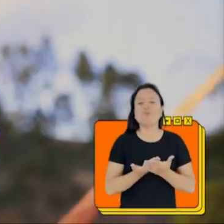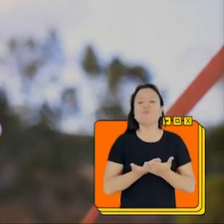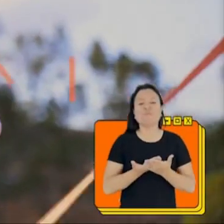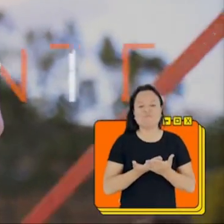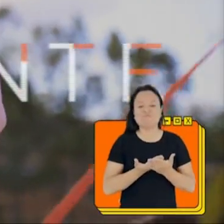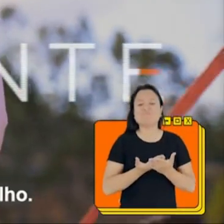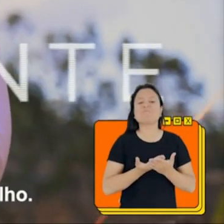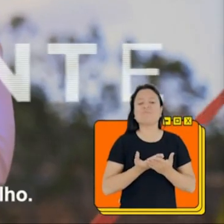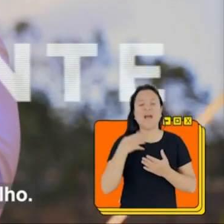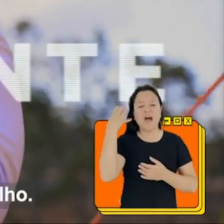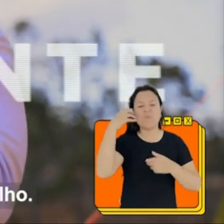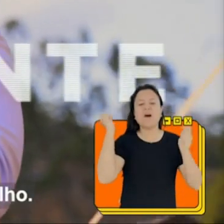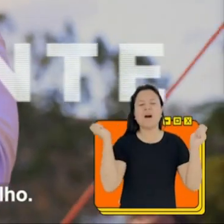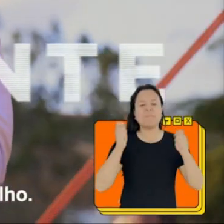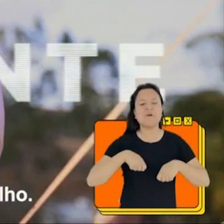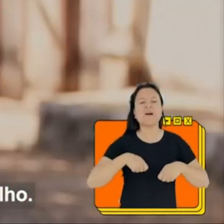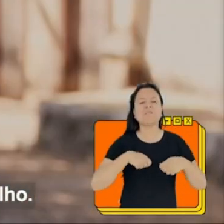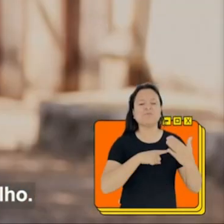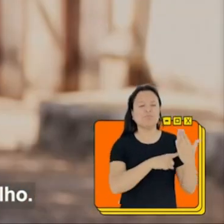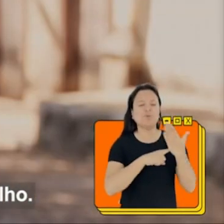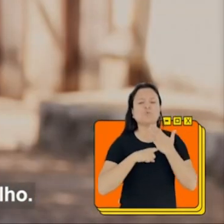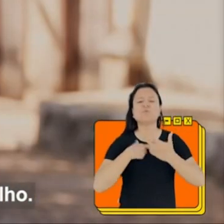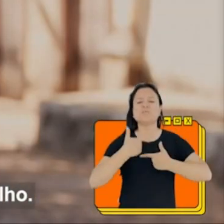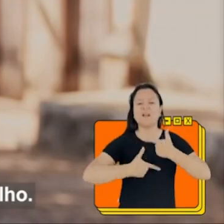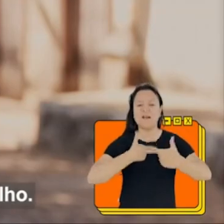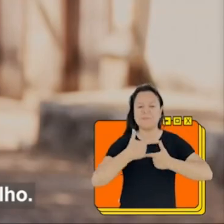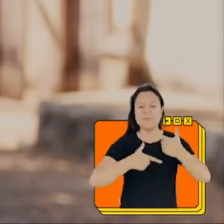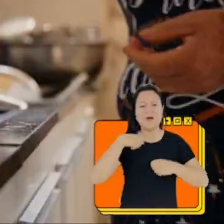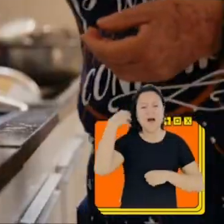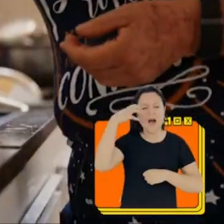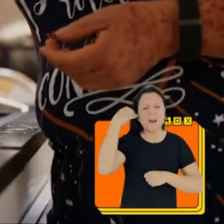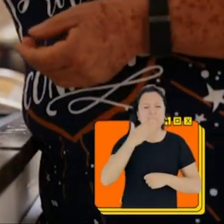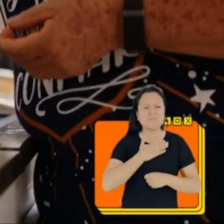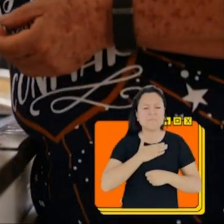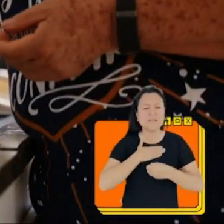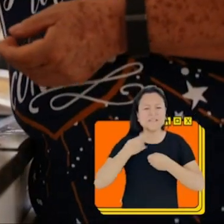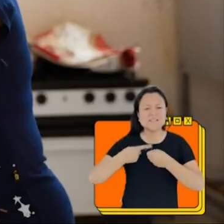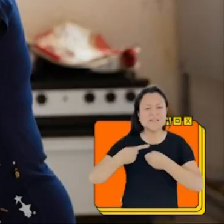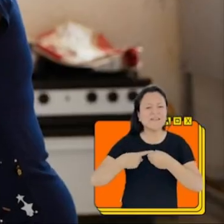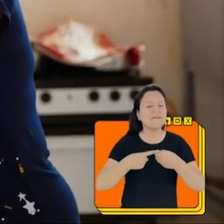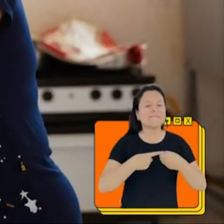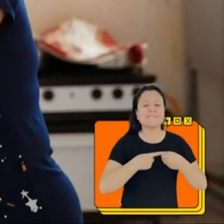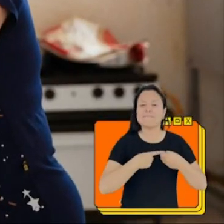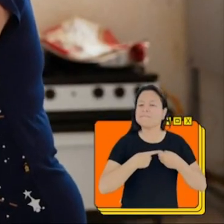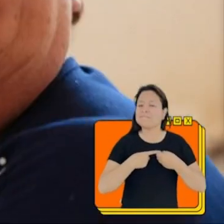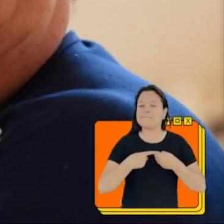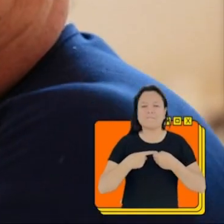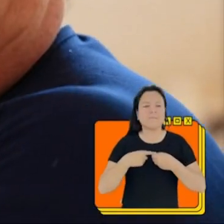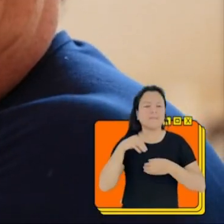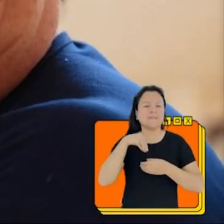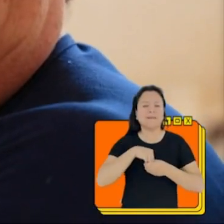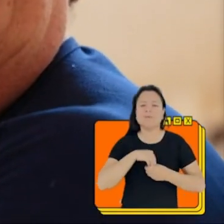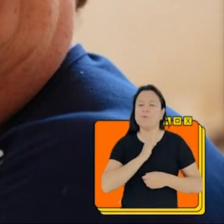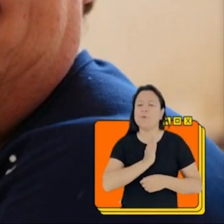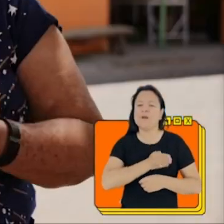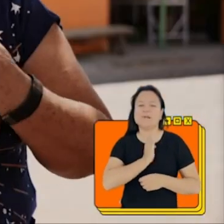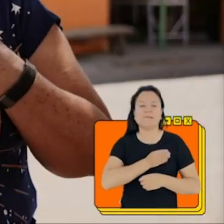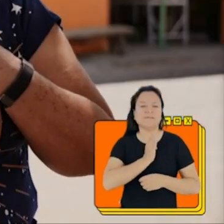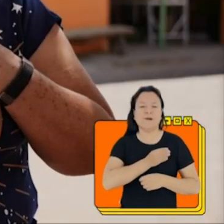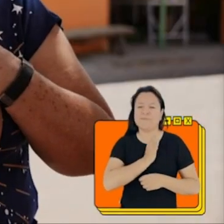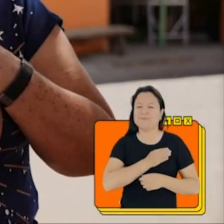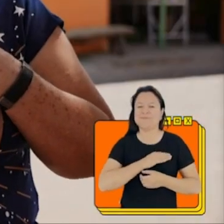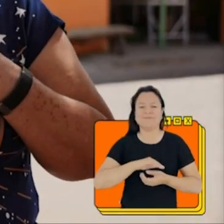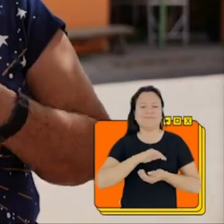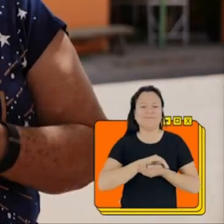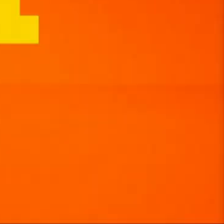confiança eu tenho nele, porque é competente, já mostrou o trabalho. Marcelo Aro, na nossa cidade, é a